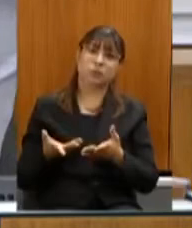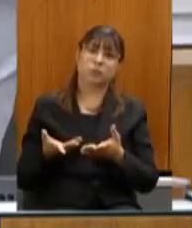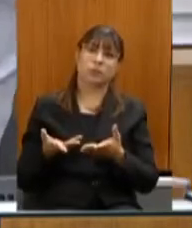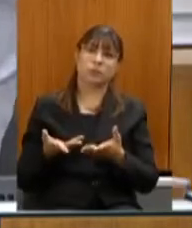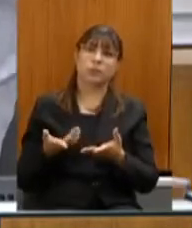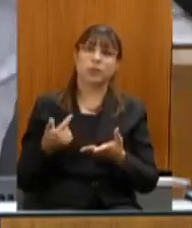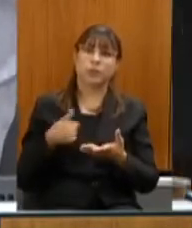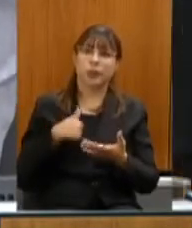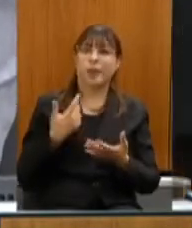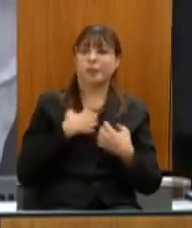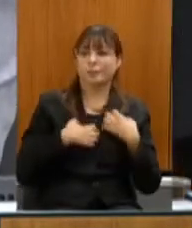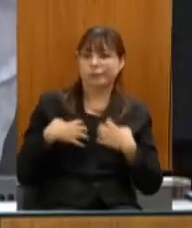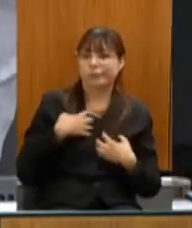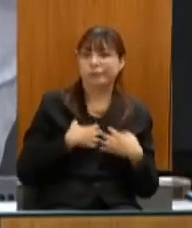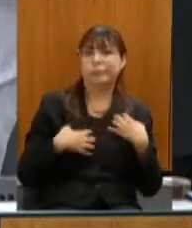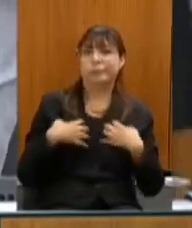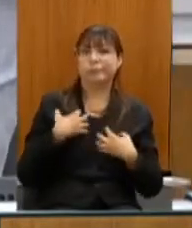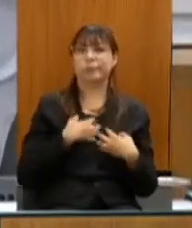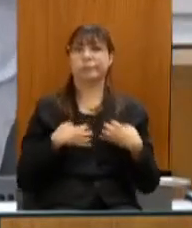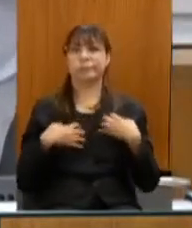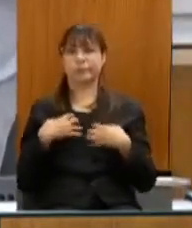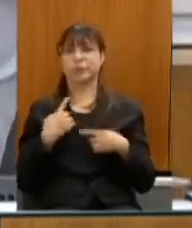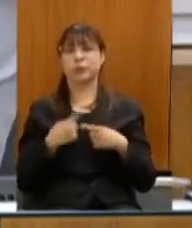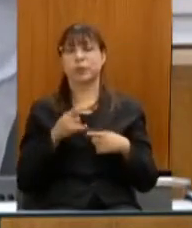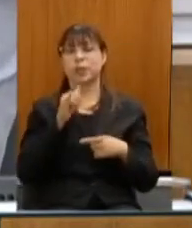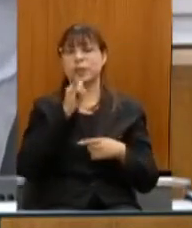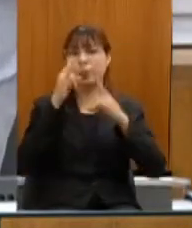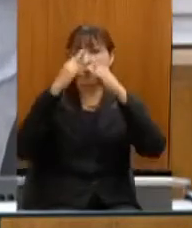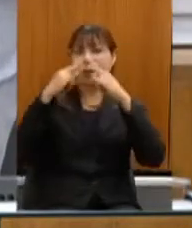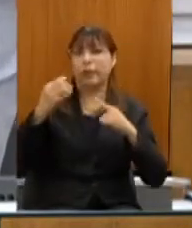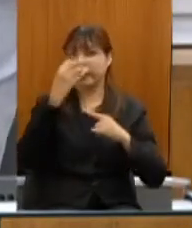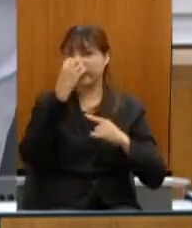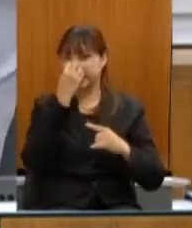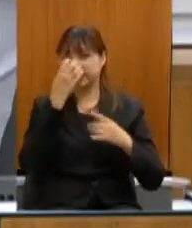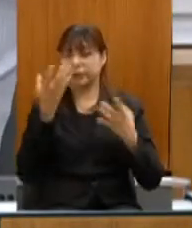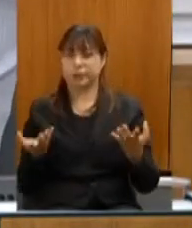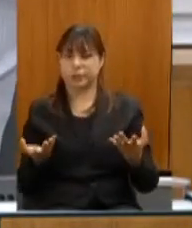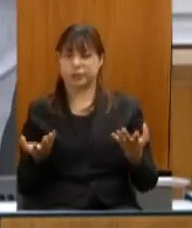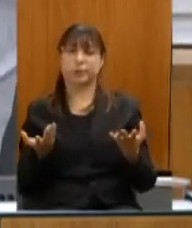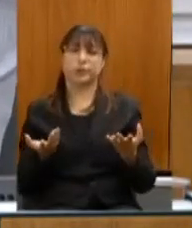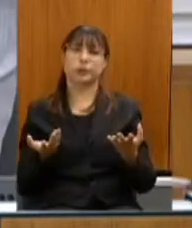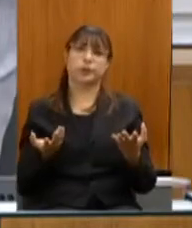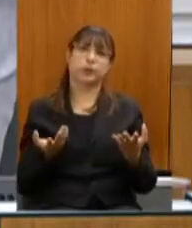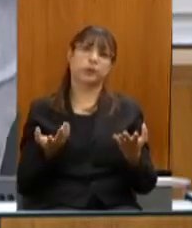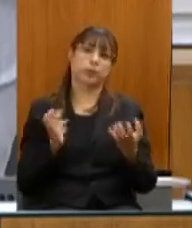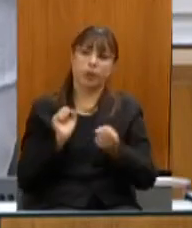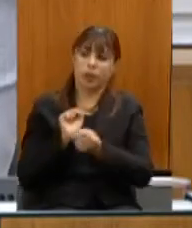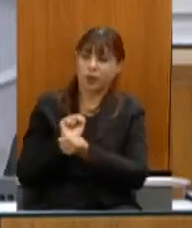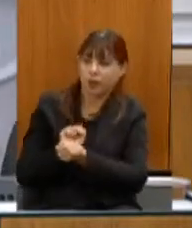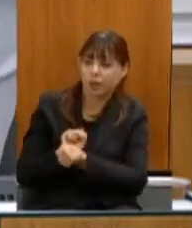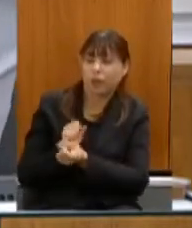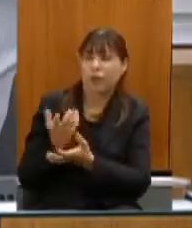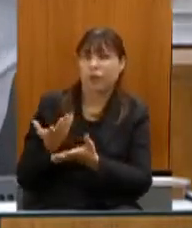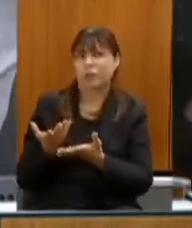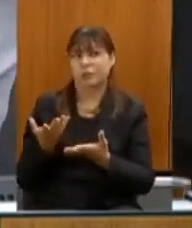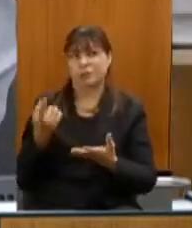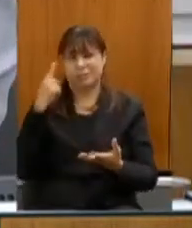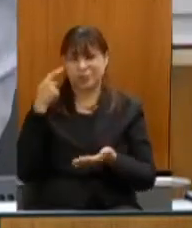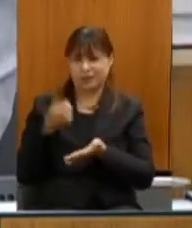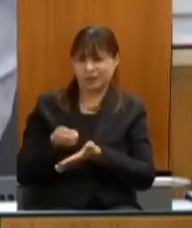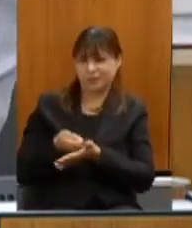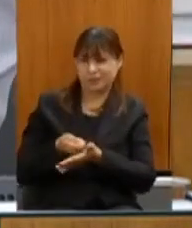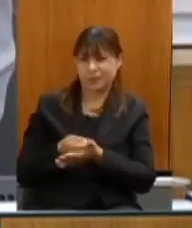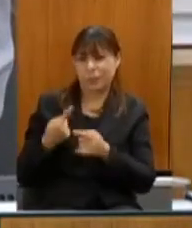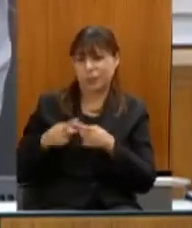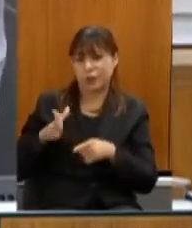mais me deixava angustiado porque o circo obviamente é o quilombola gente você imagina você vai exigir